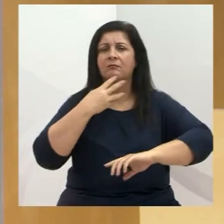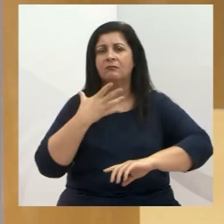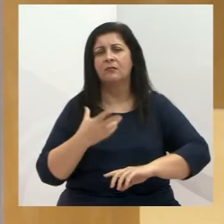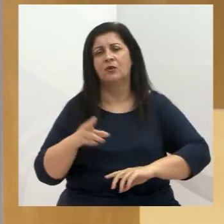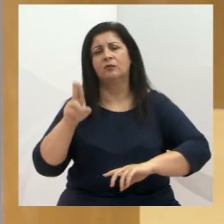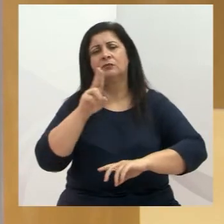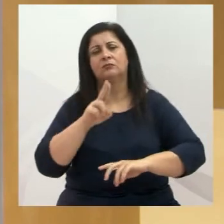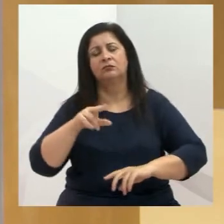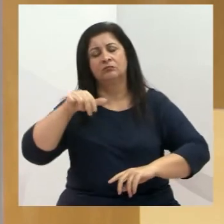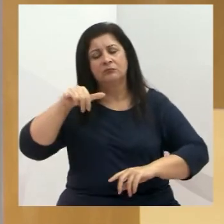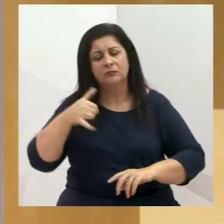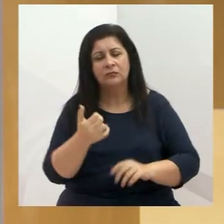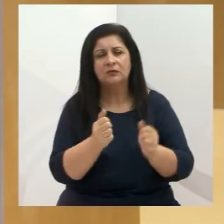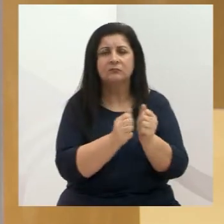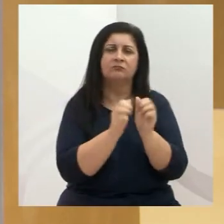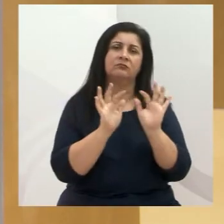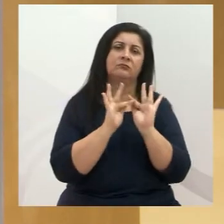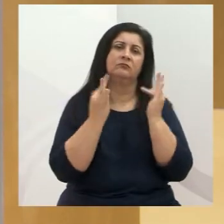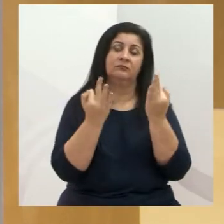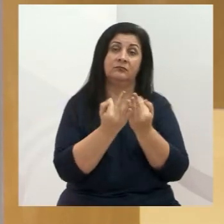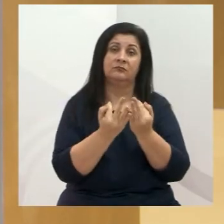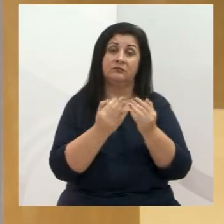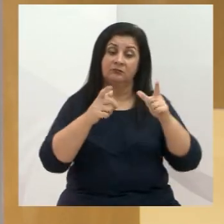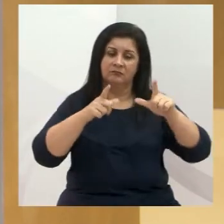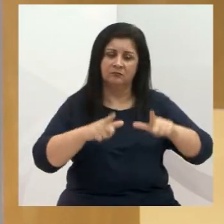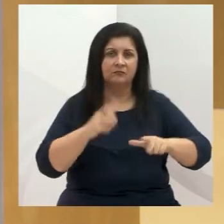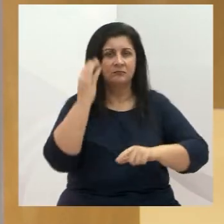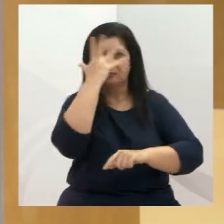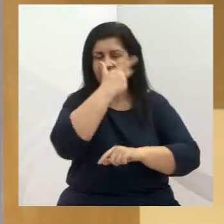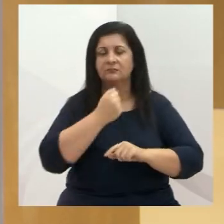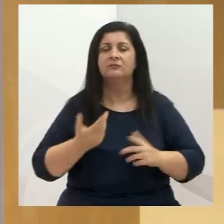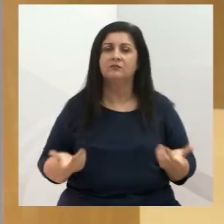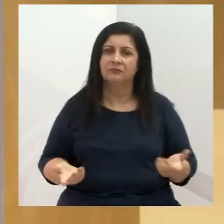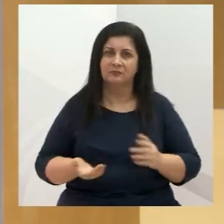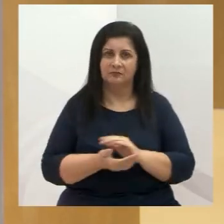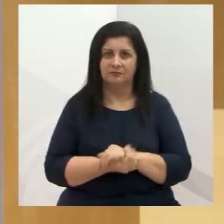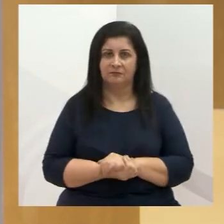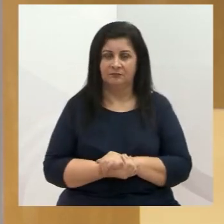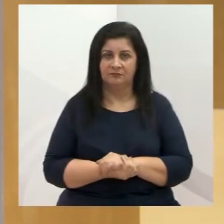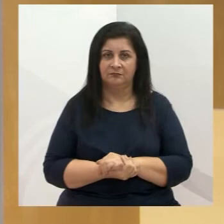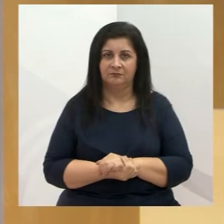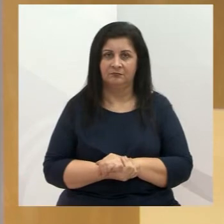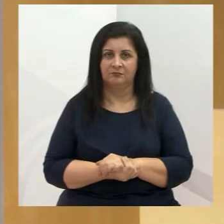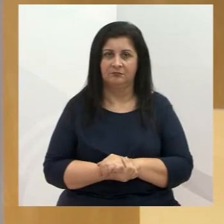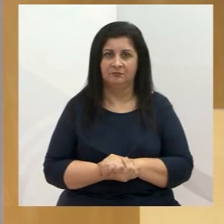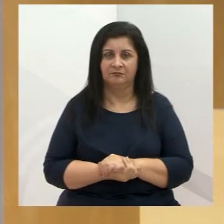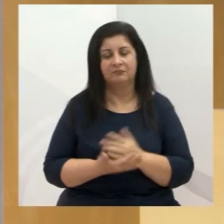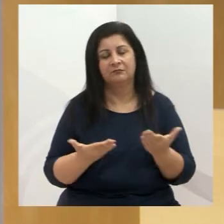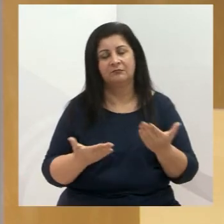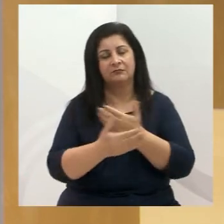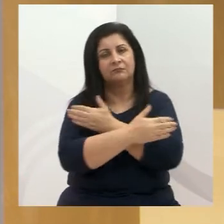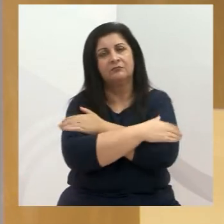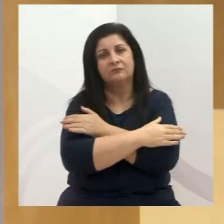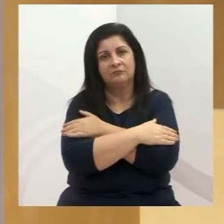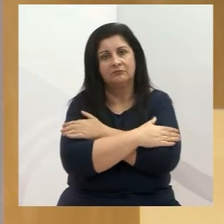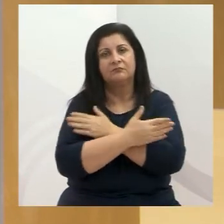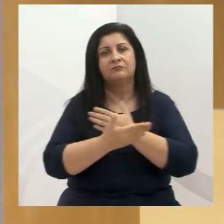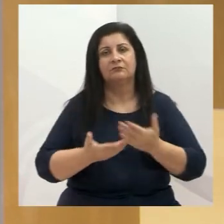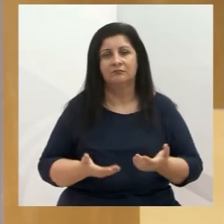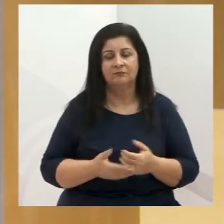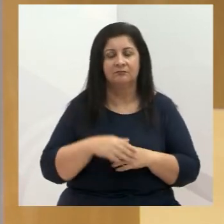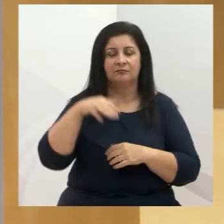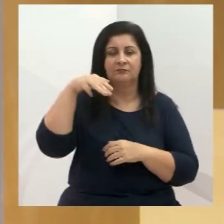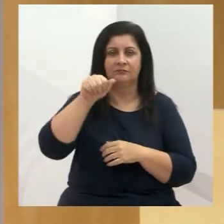utilizem entre família, um lugar que ficou muito bacana. E deixo aí o meu abraço à